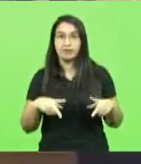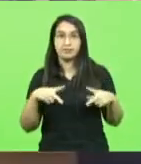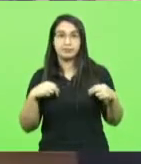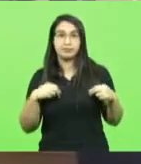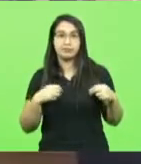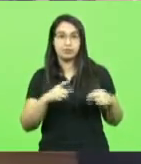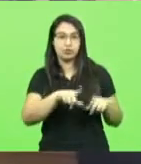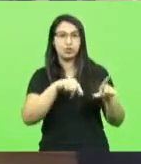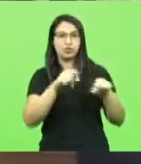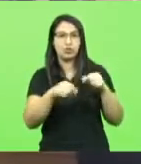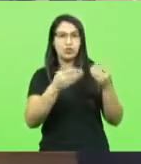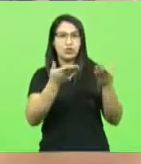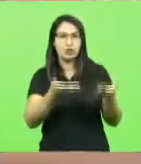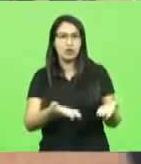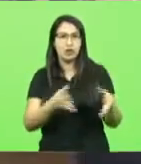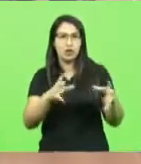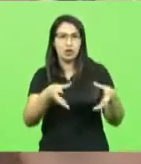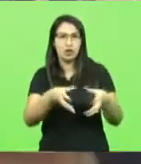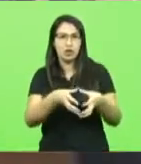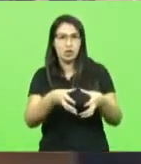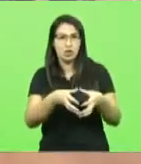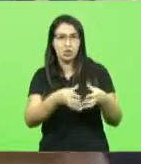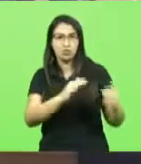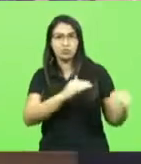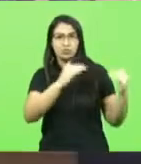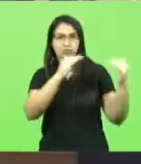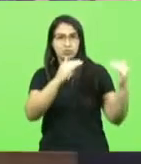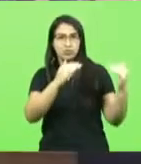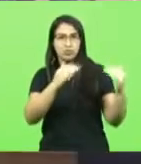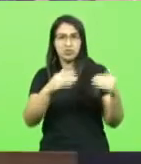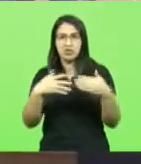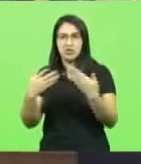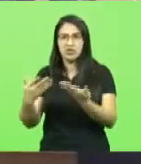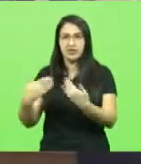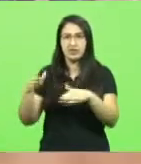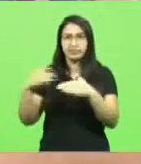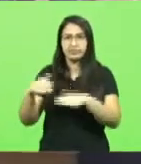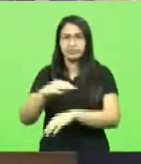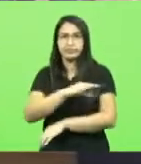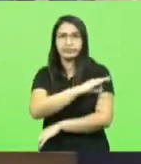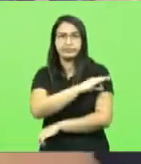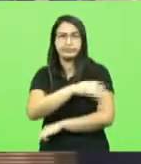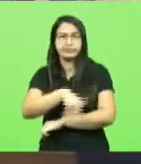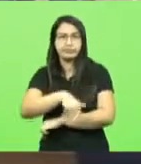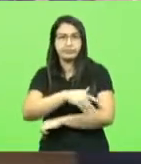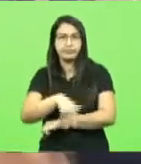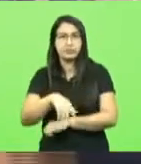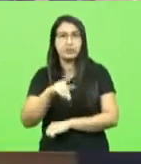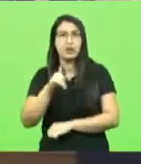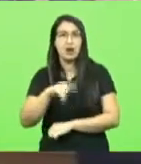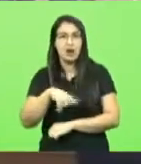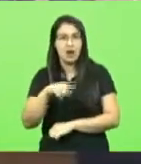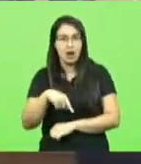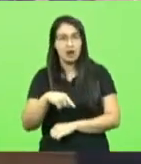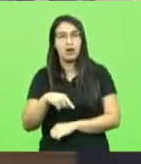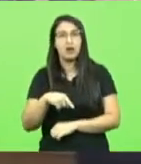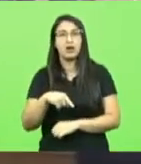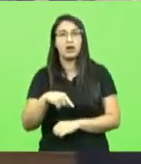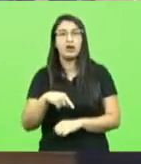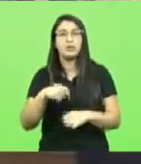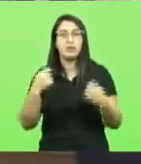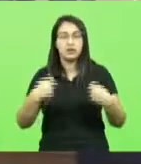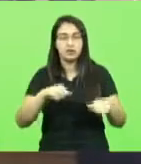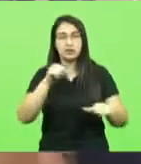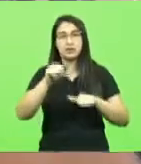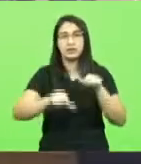oficiais e tocando bem os praças, é motivo, sim, de termos uma mudança.